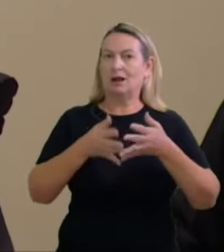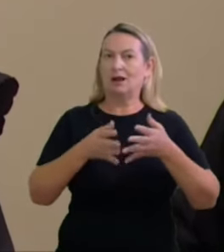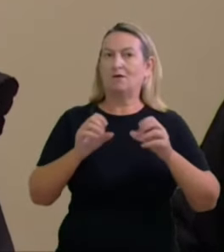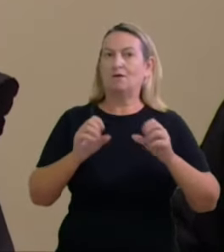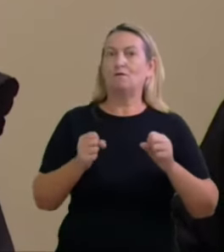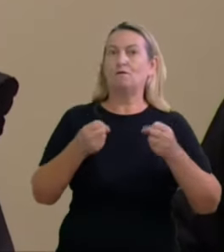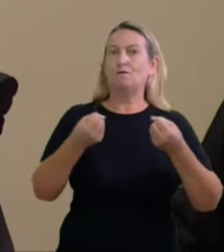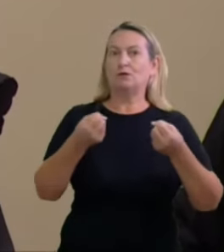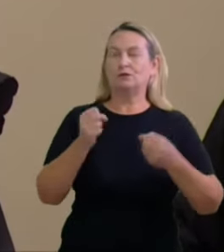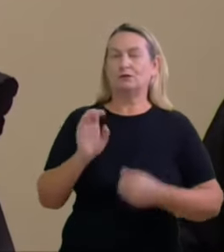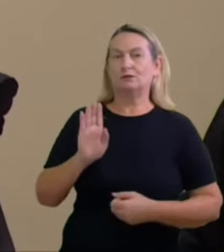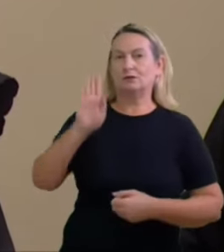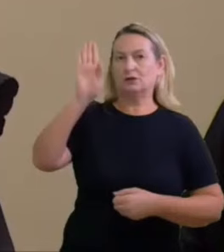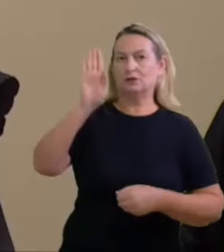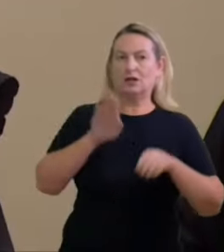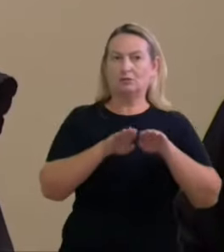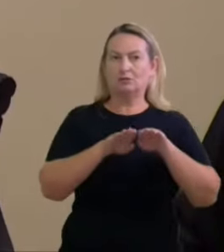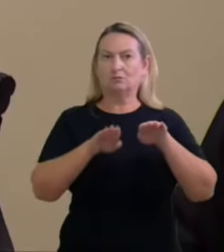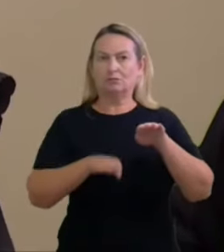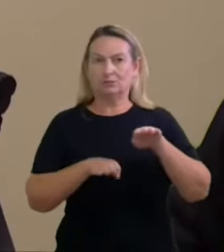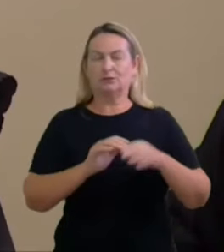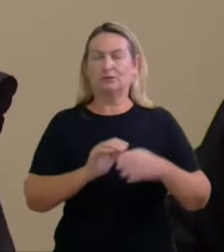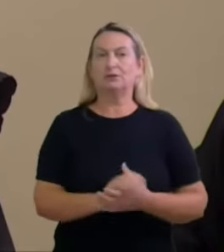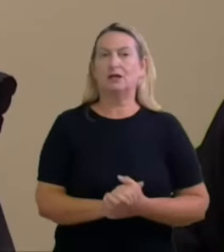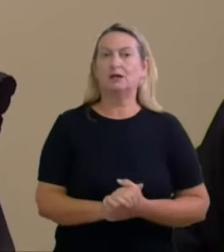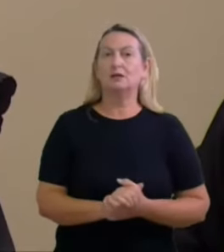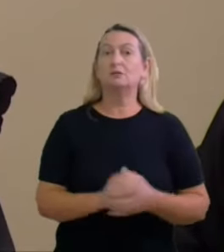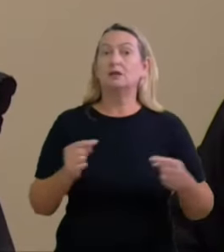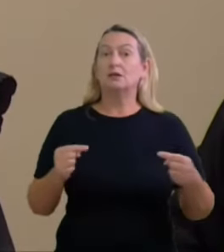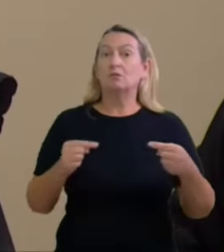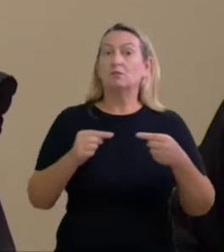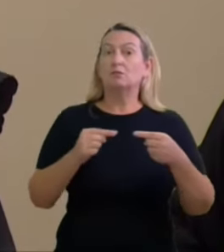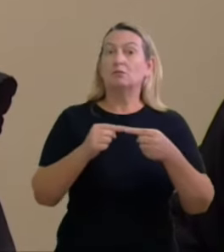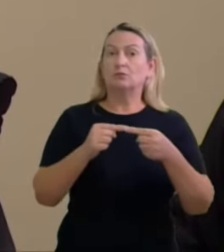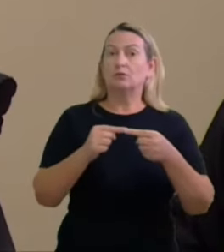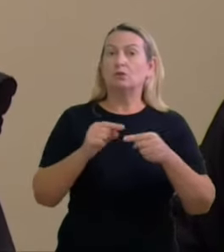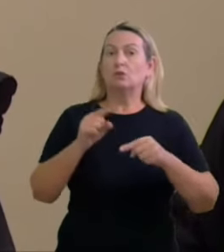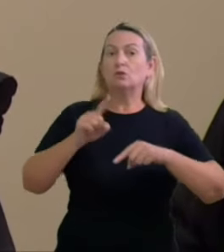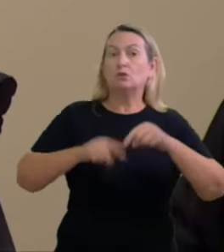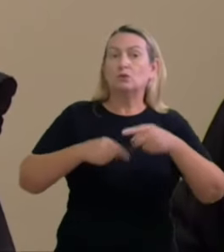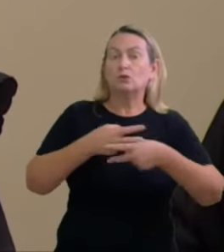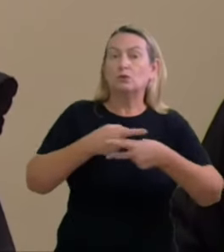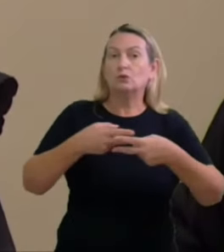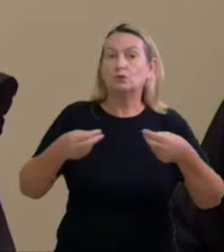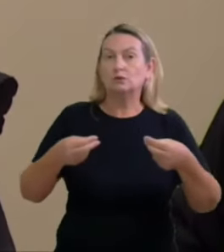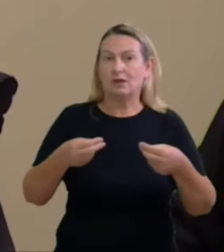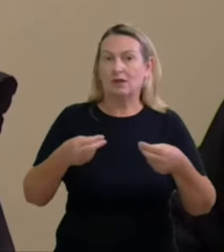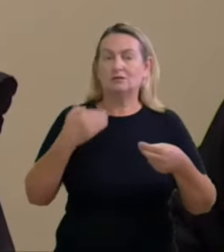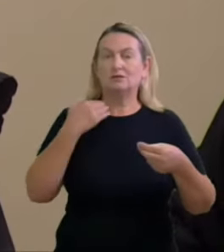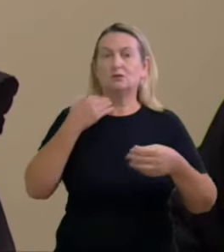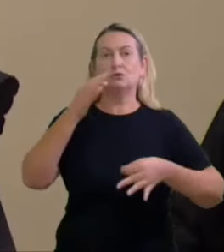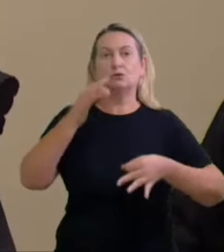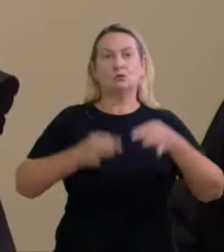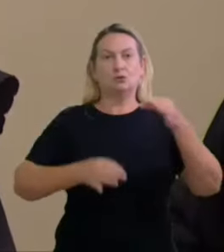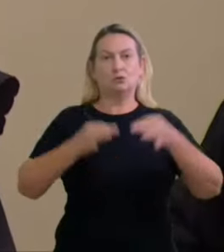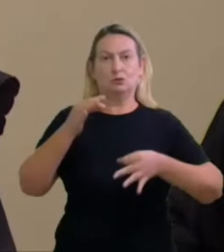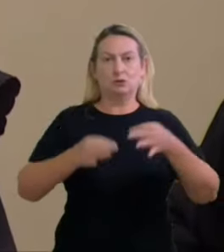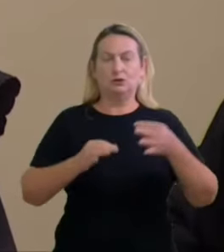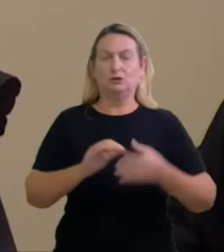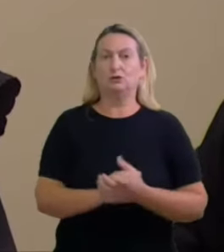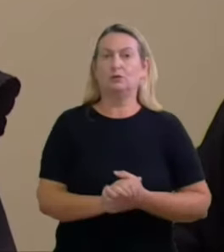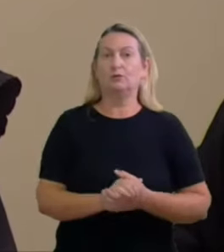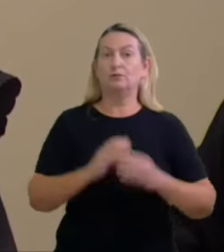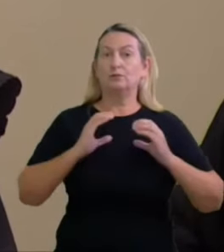se conectar portanto com os bens jurídicos a serem tutelados pelos princípios constitucionais as condutas que